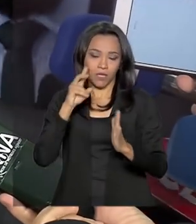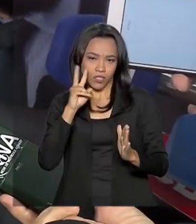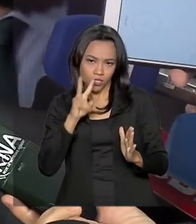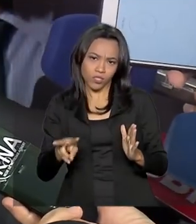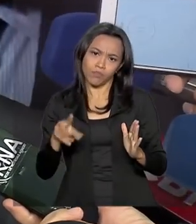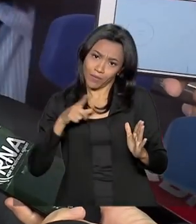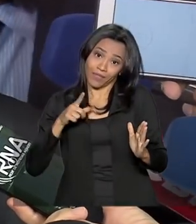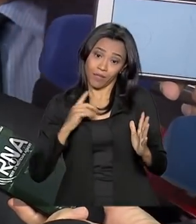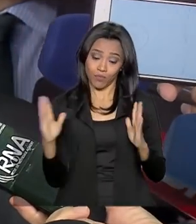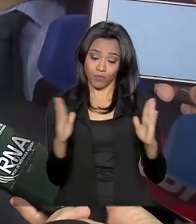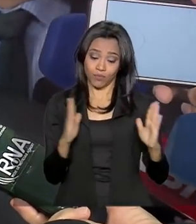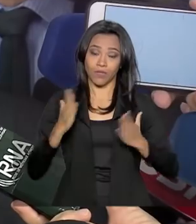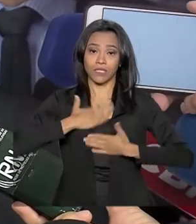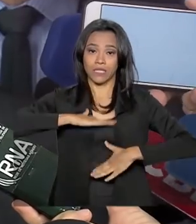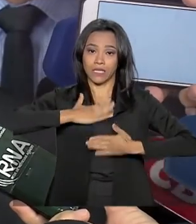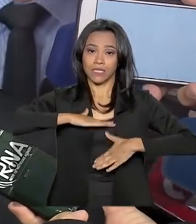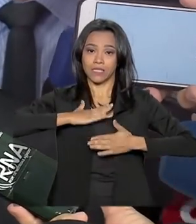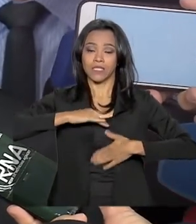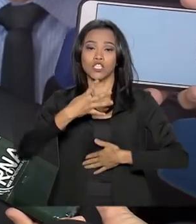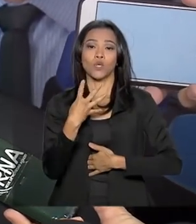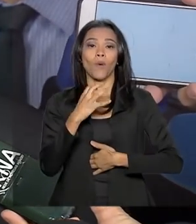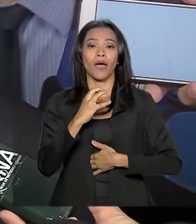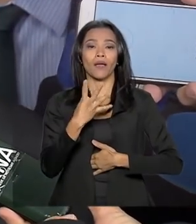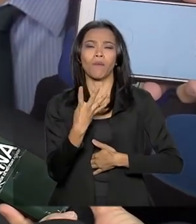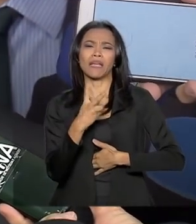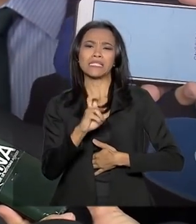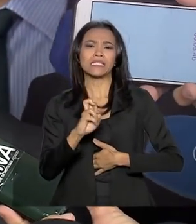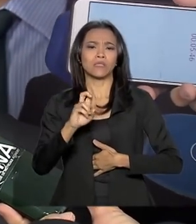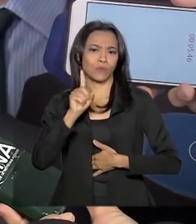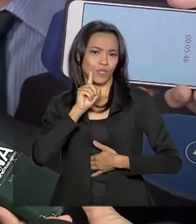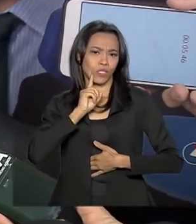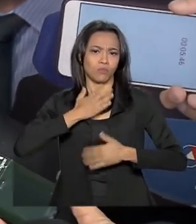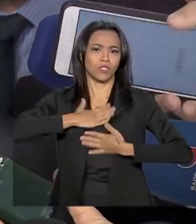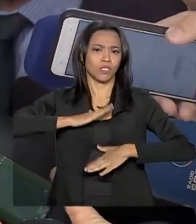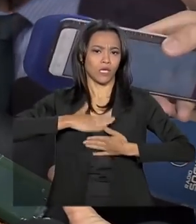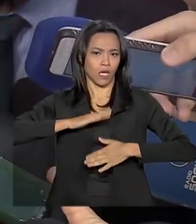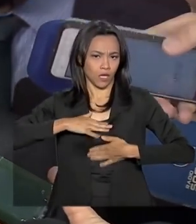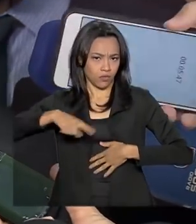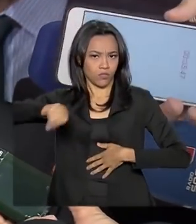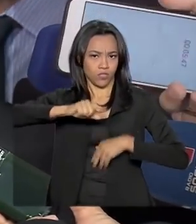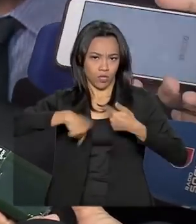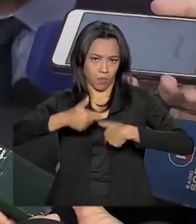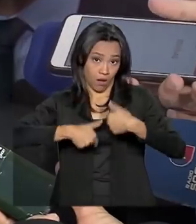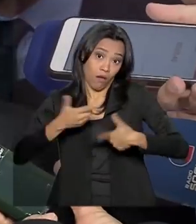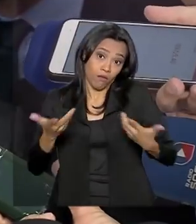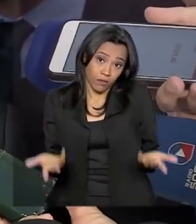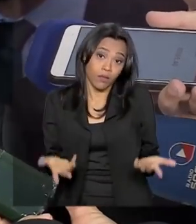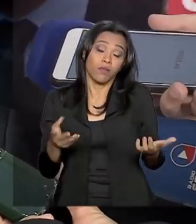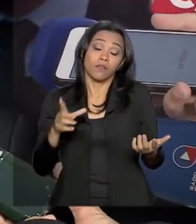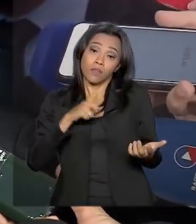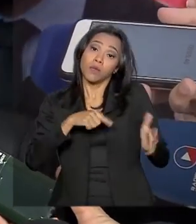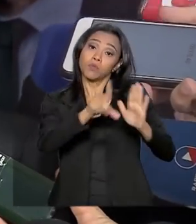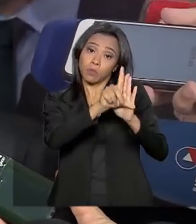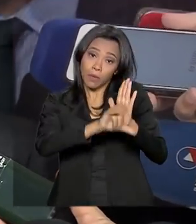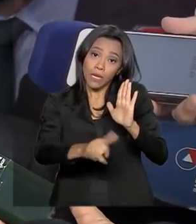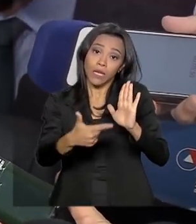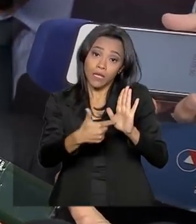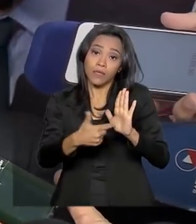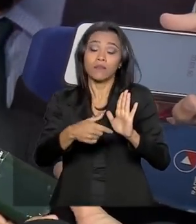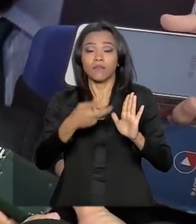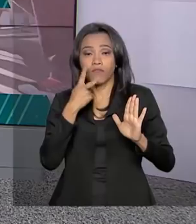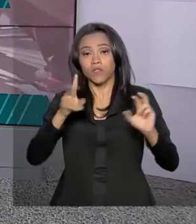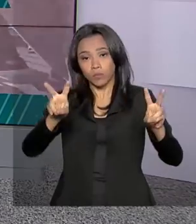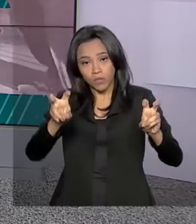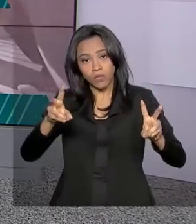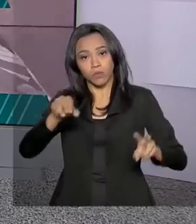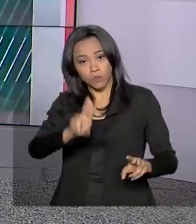recesso no meio, de 40 dias ou 45 dias, a gente tem uma lei que trate de porte de arma no Brasil.